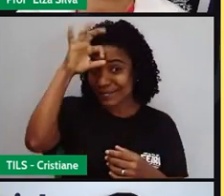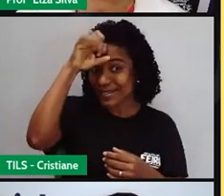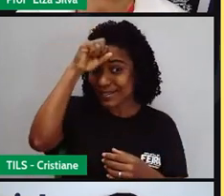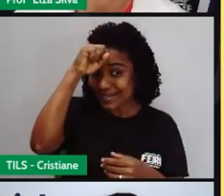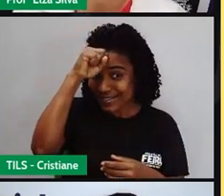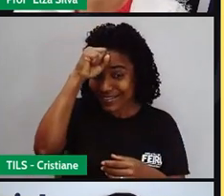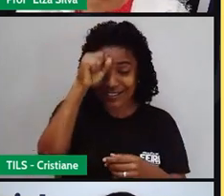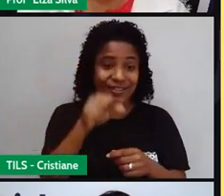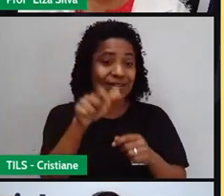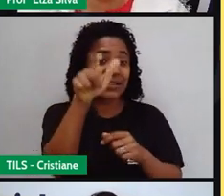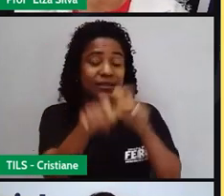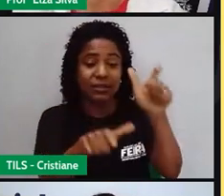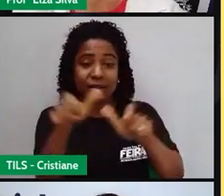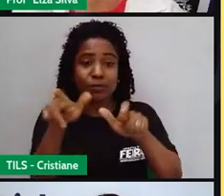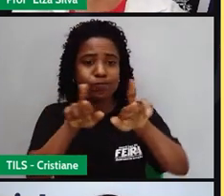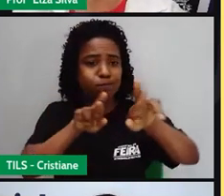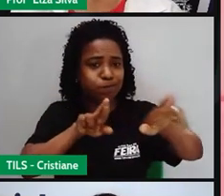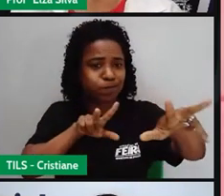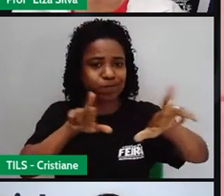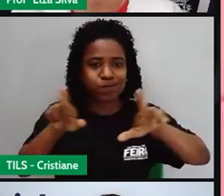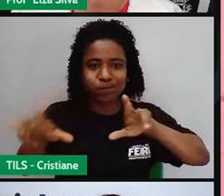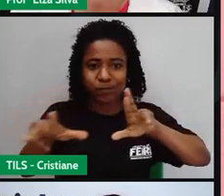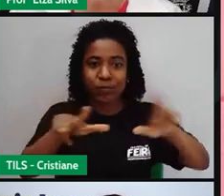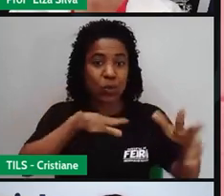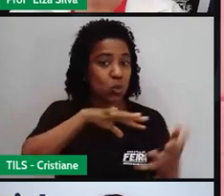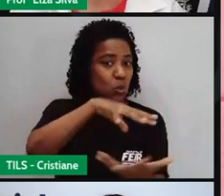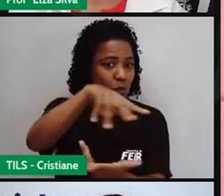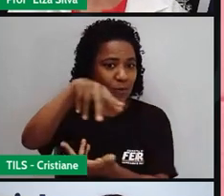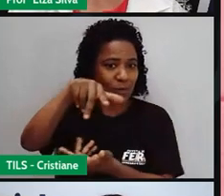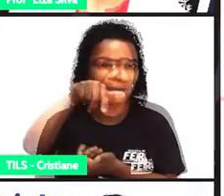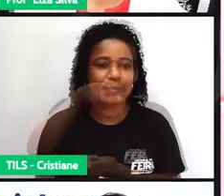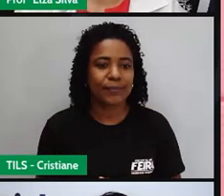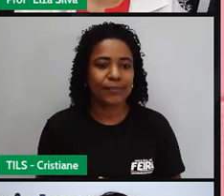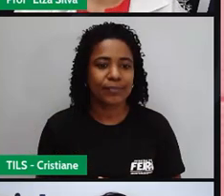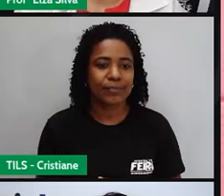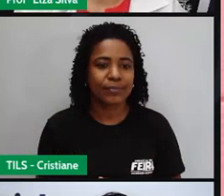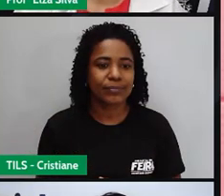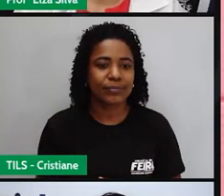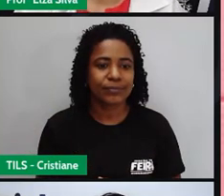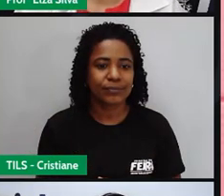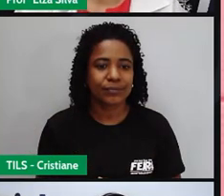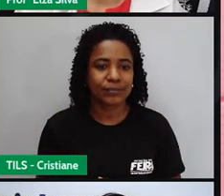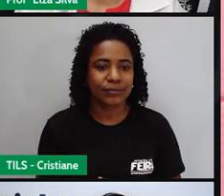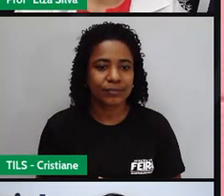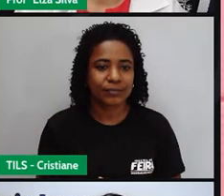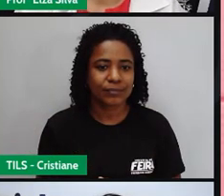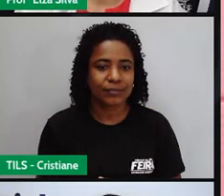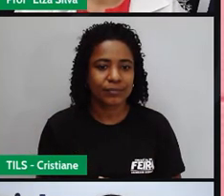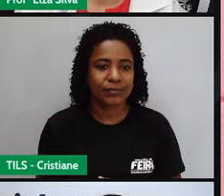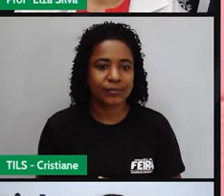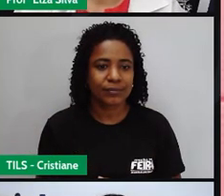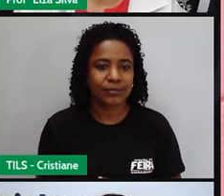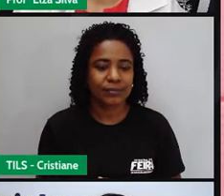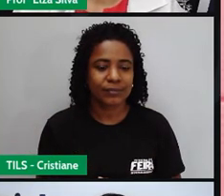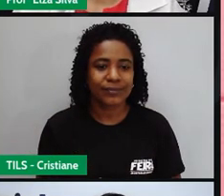diferenças ao longo do mundo. Ok, teacher? So, aqui nessa imagem, a gente pode